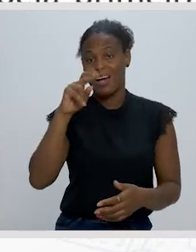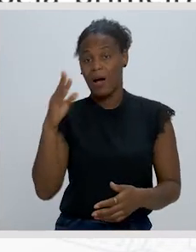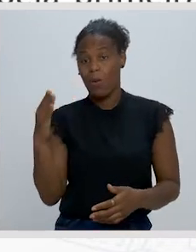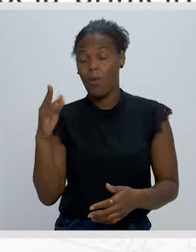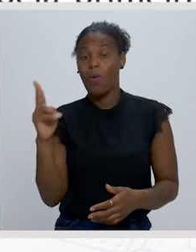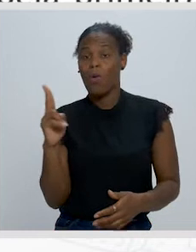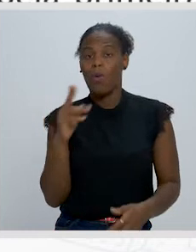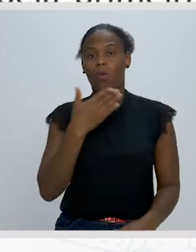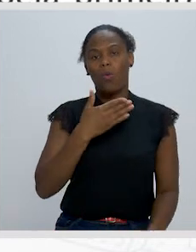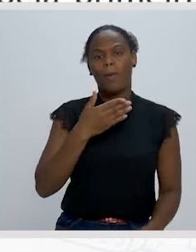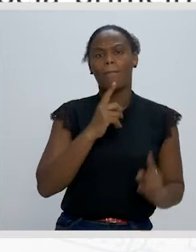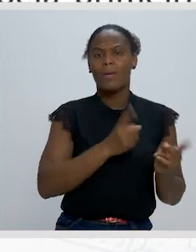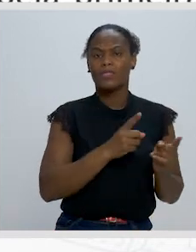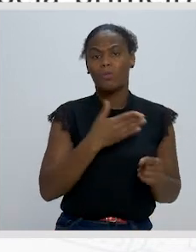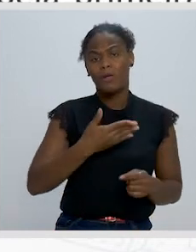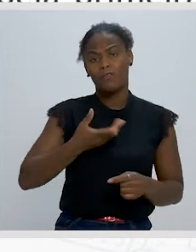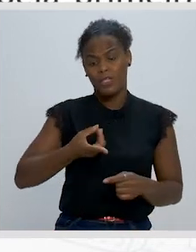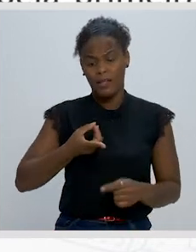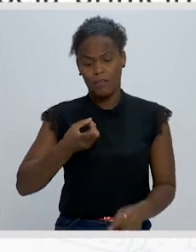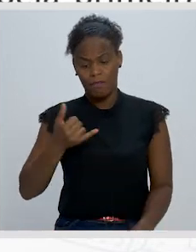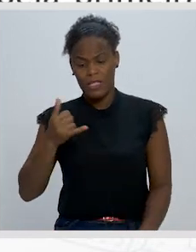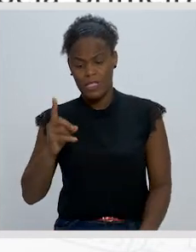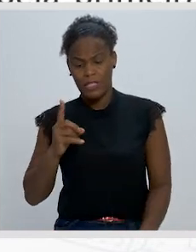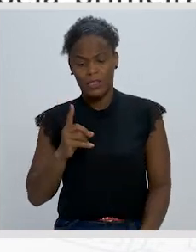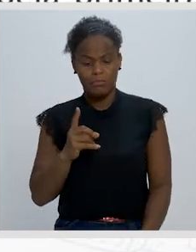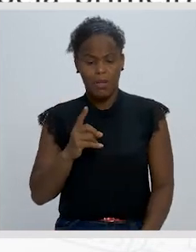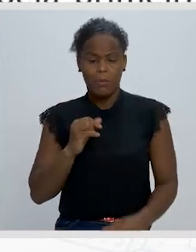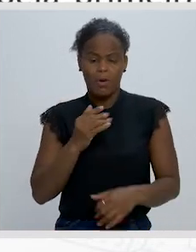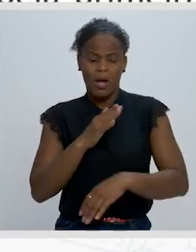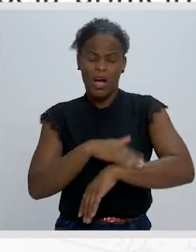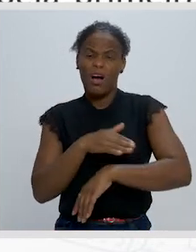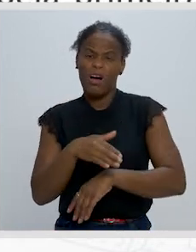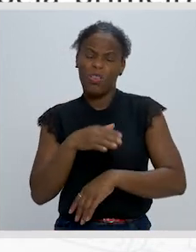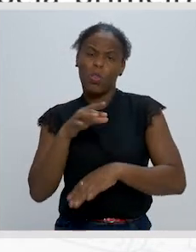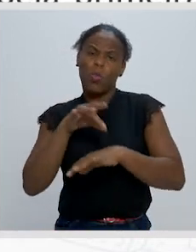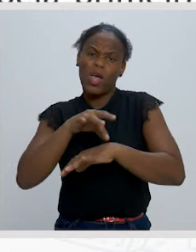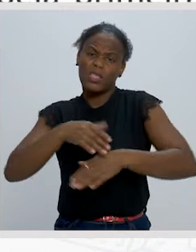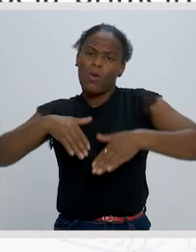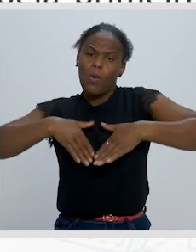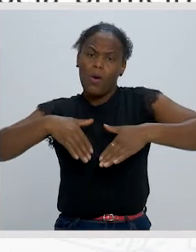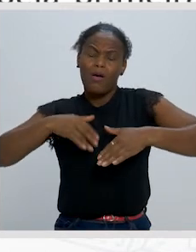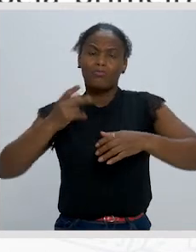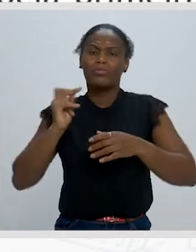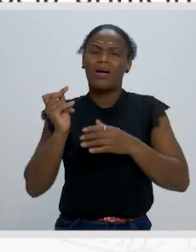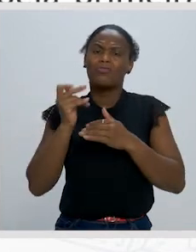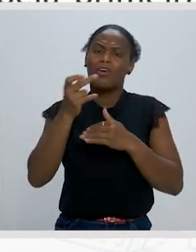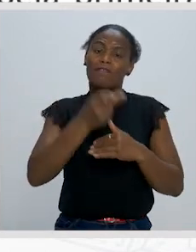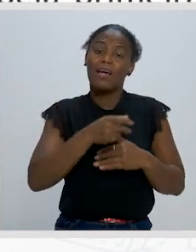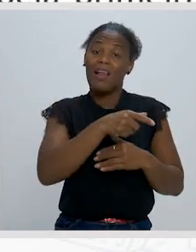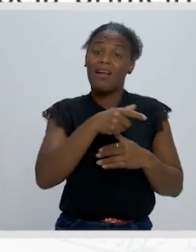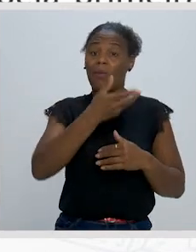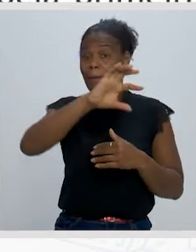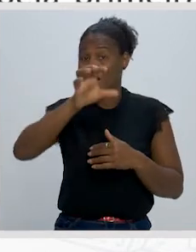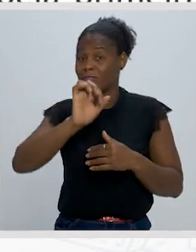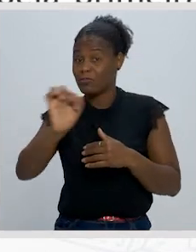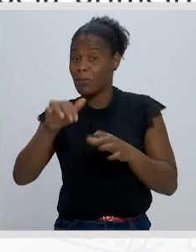1926, vítima da tuberculose pulmonar, após uma longa estaria naquele território colonial. A